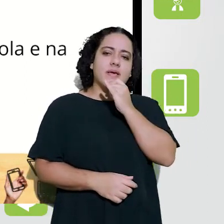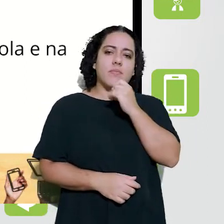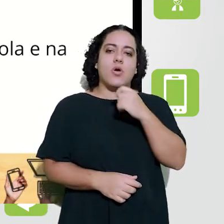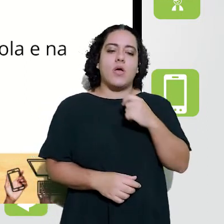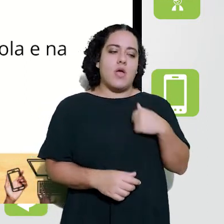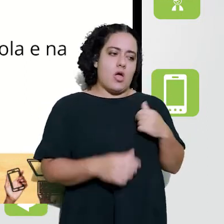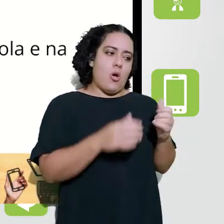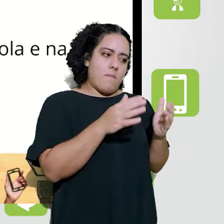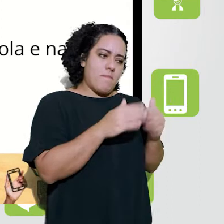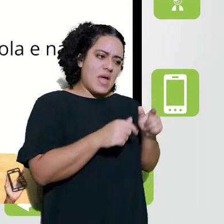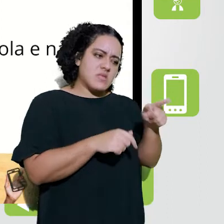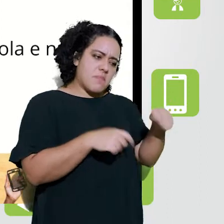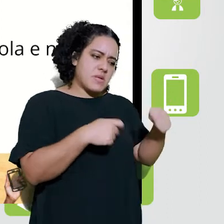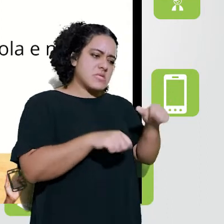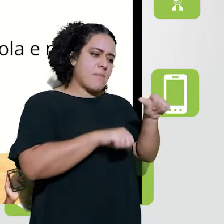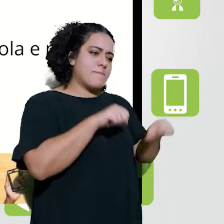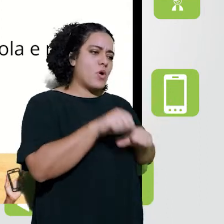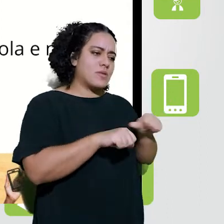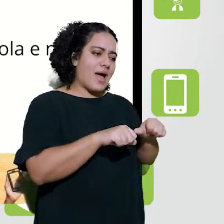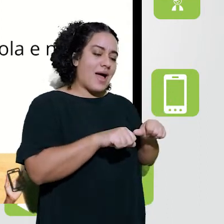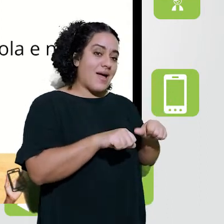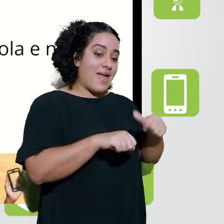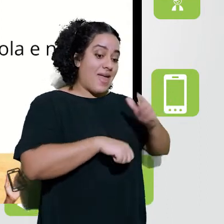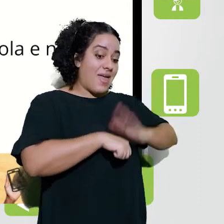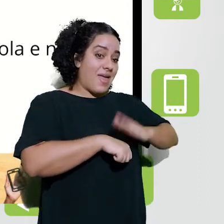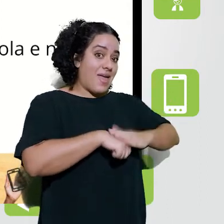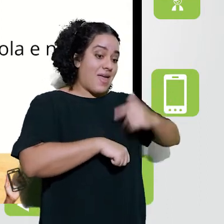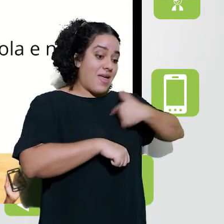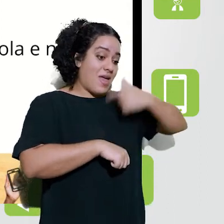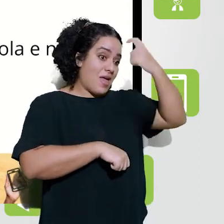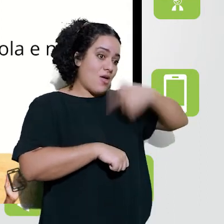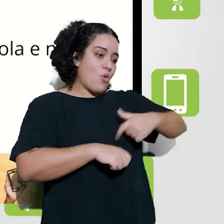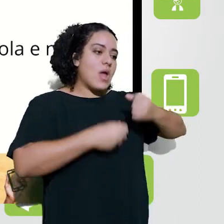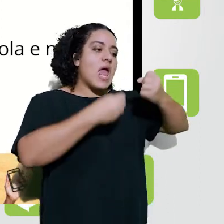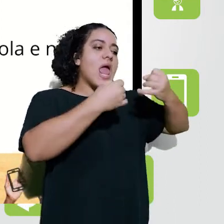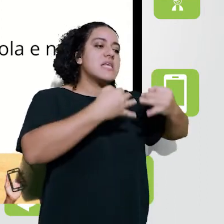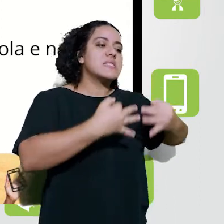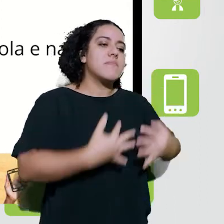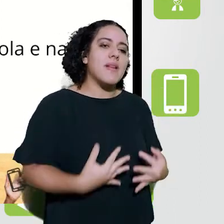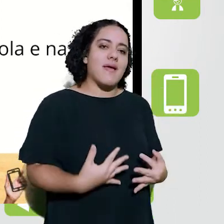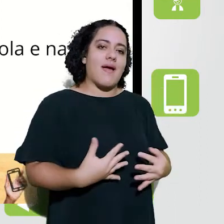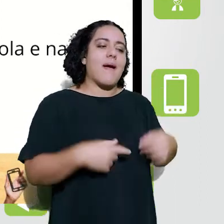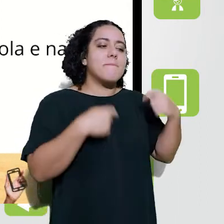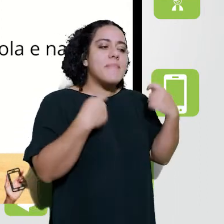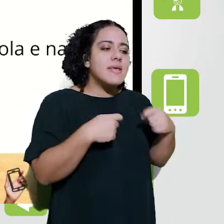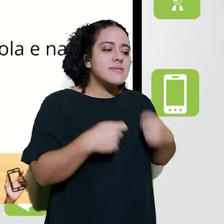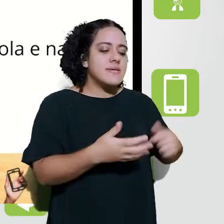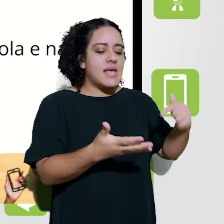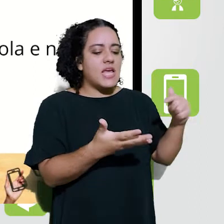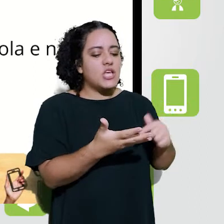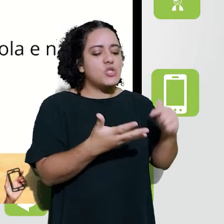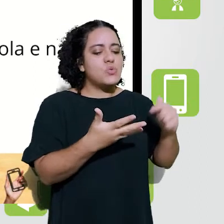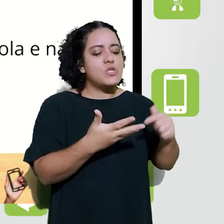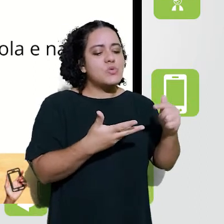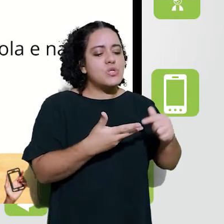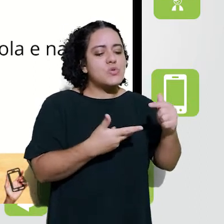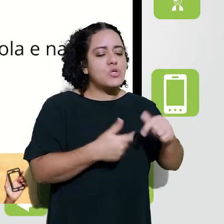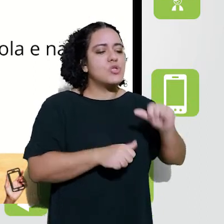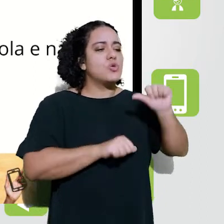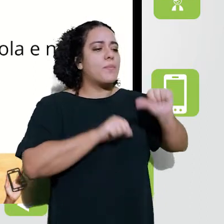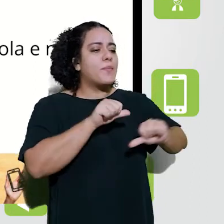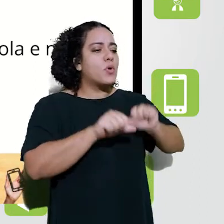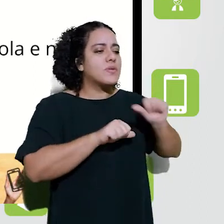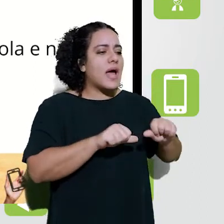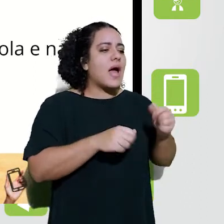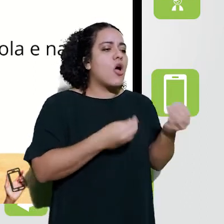Eu gosto muito de pensar que quando eu peço para alguém fazer algo diferente, eu tenho que explicar o que é esse diferente